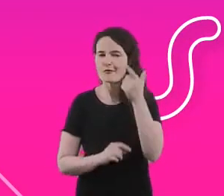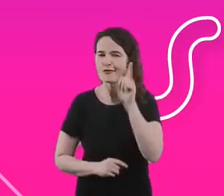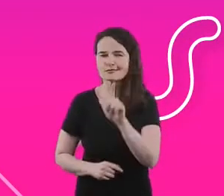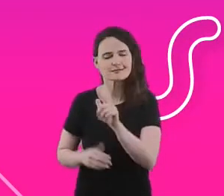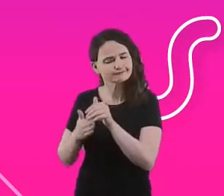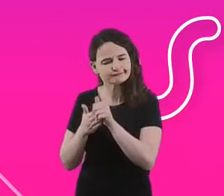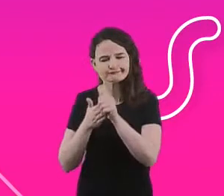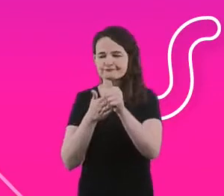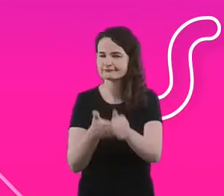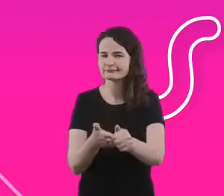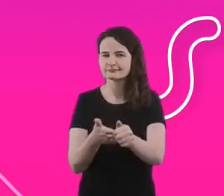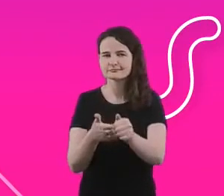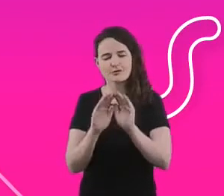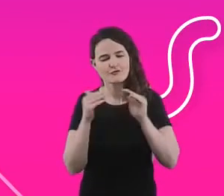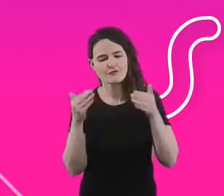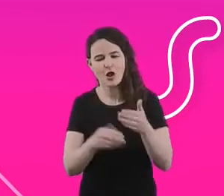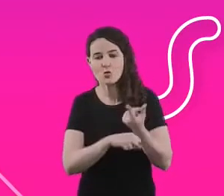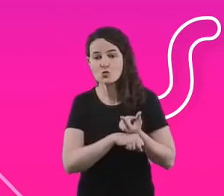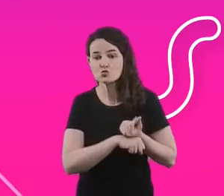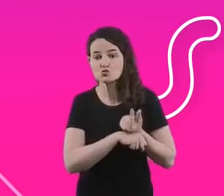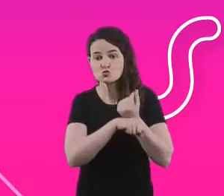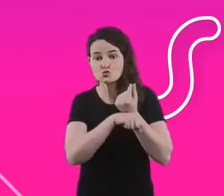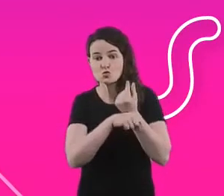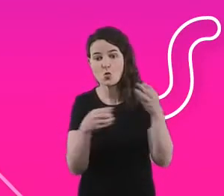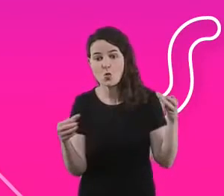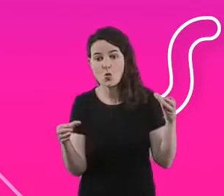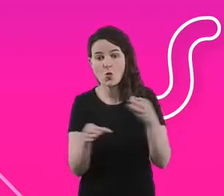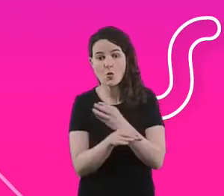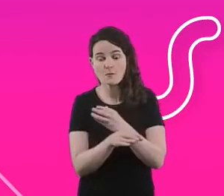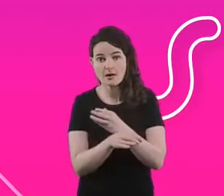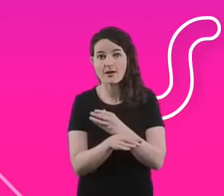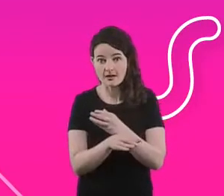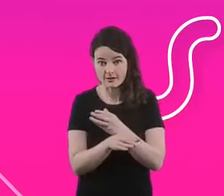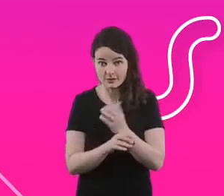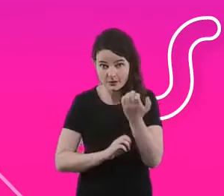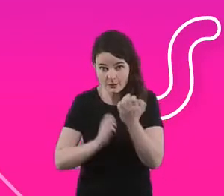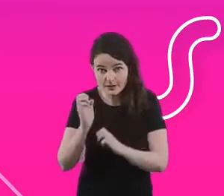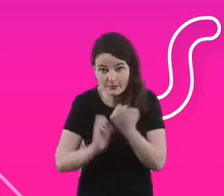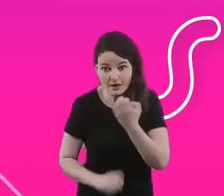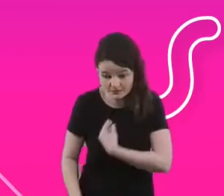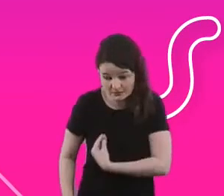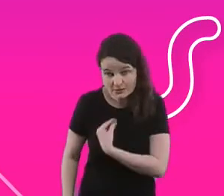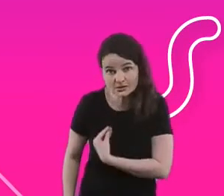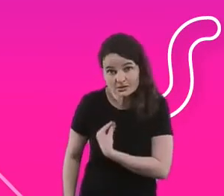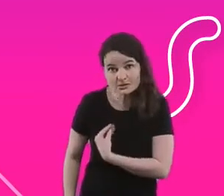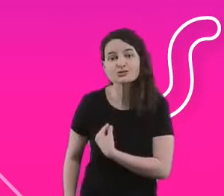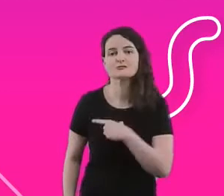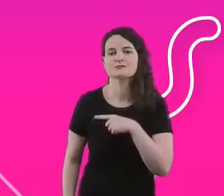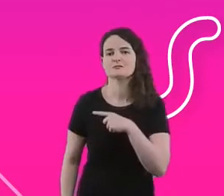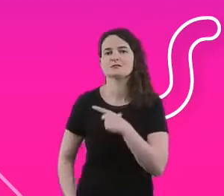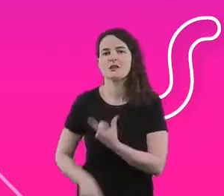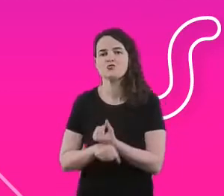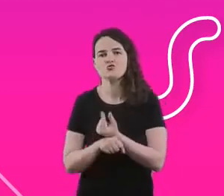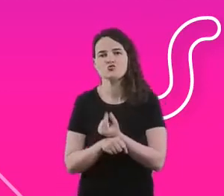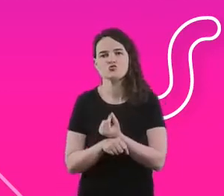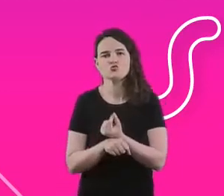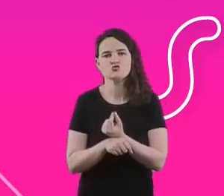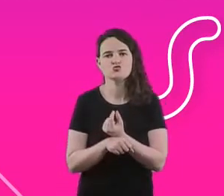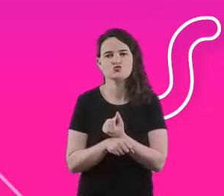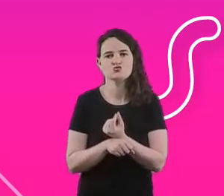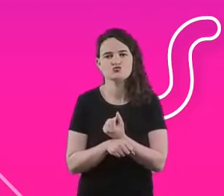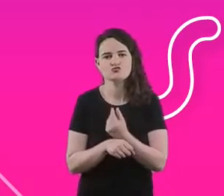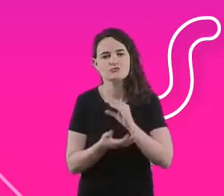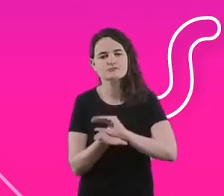do seu lucro, sim, totalmente. Então, ela só existe porque ela tem lucro para ser doado para levar projetos de acesso à água.